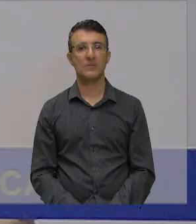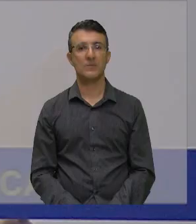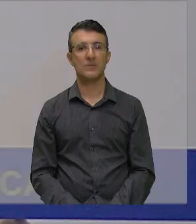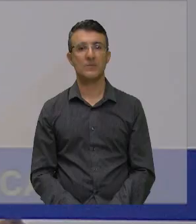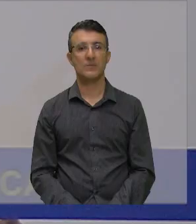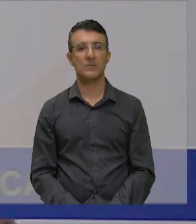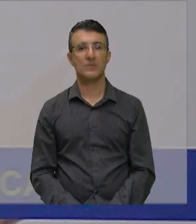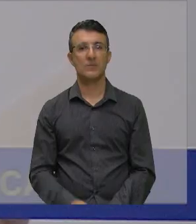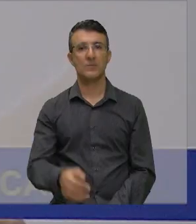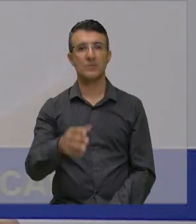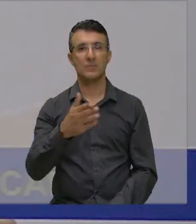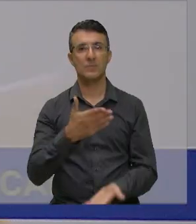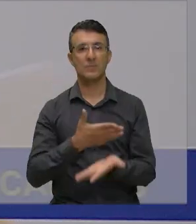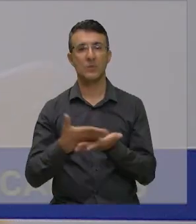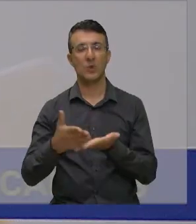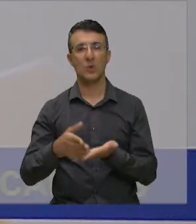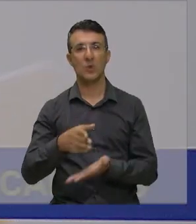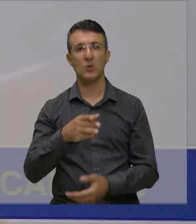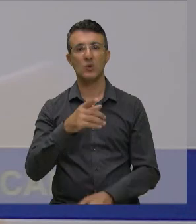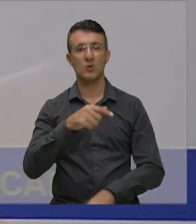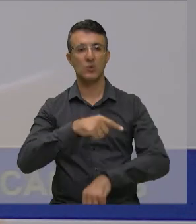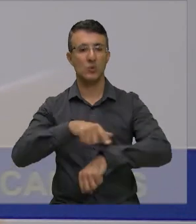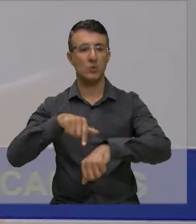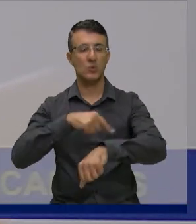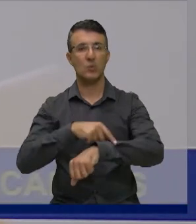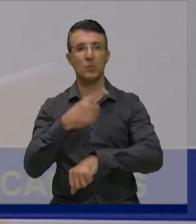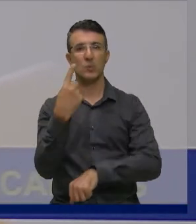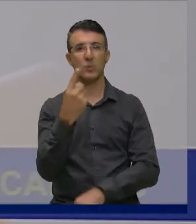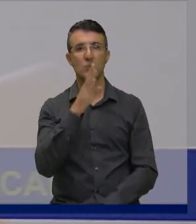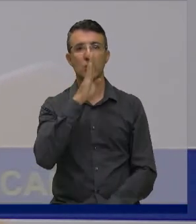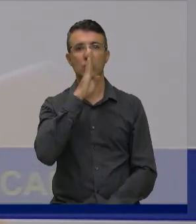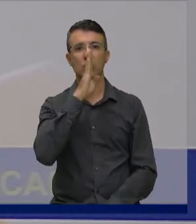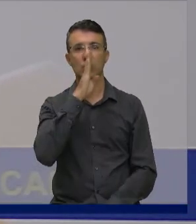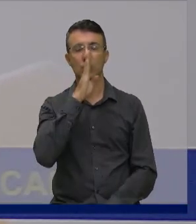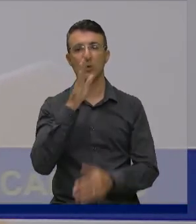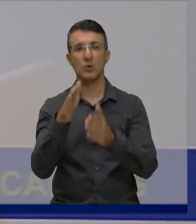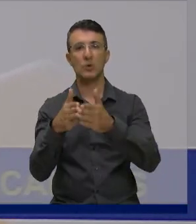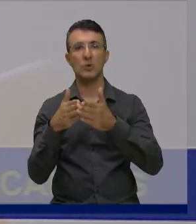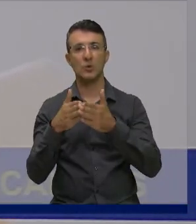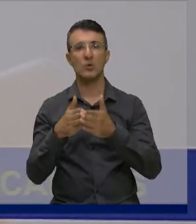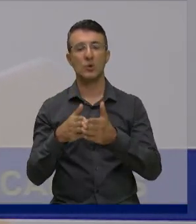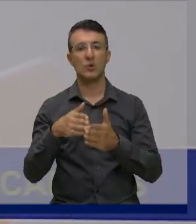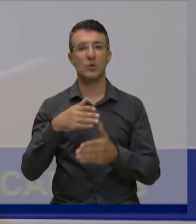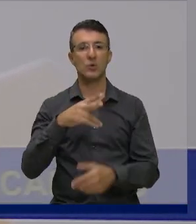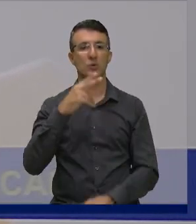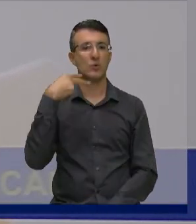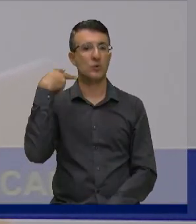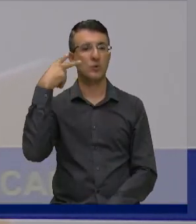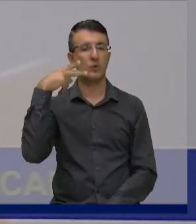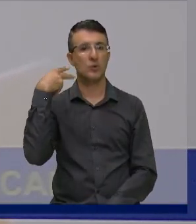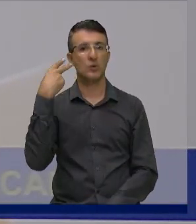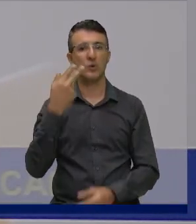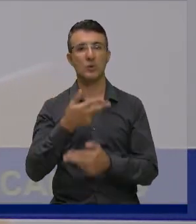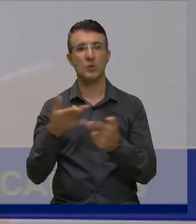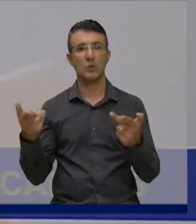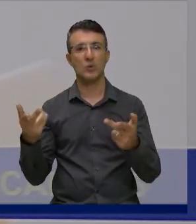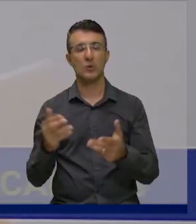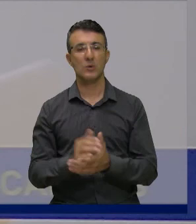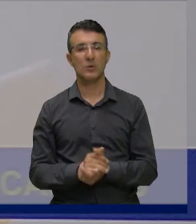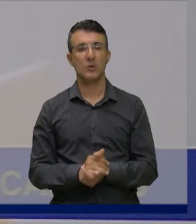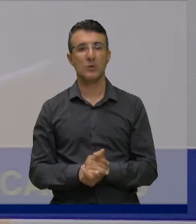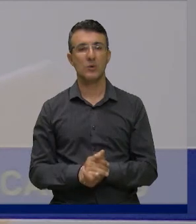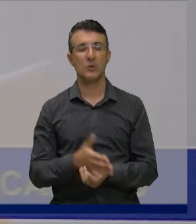passaremos então um minuto de silêncio a pedido dos vereadores Marcão da Academia doutor José Cláudio e vereadora Dulce Rita pelo passamento dos senhores